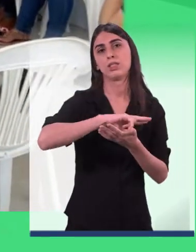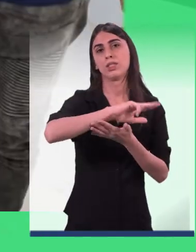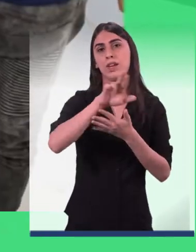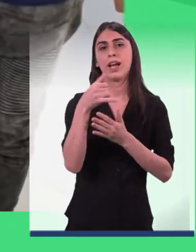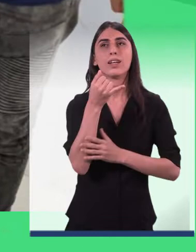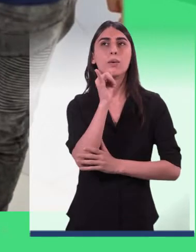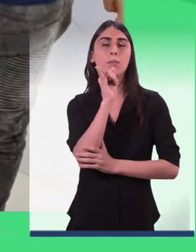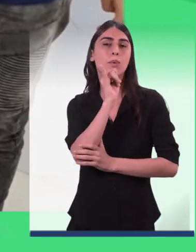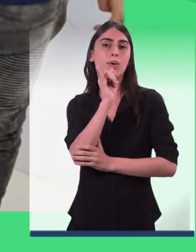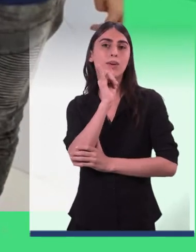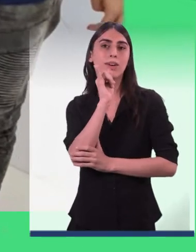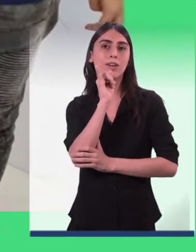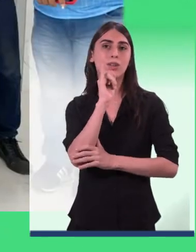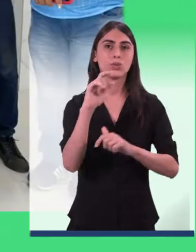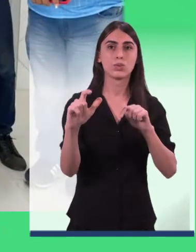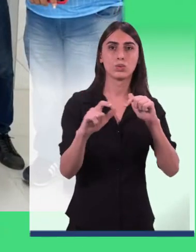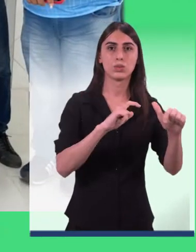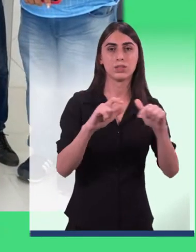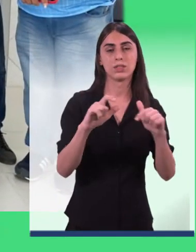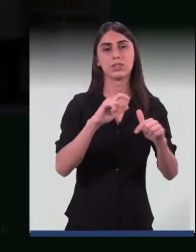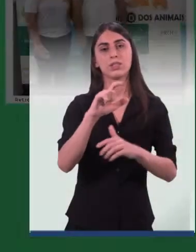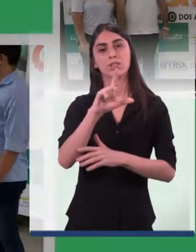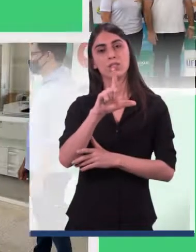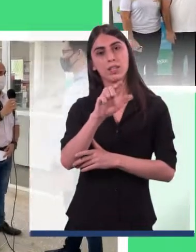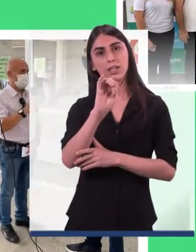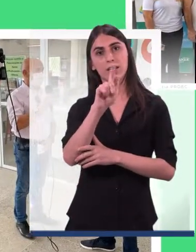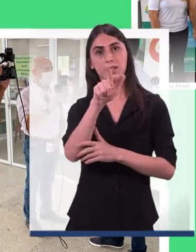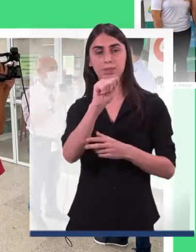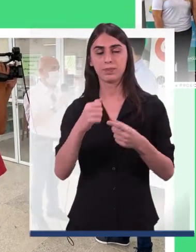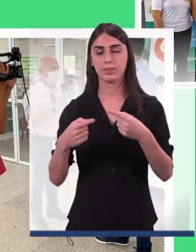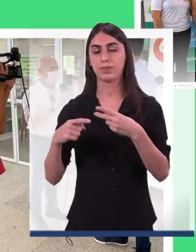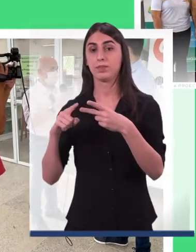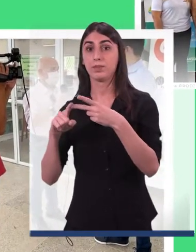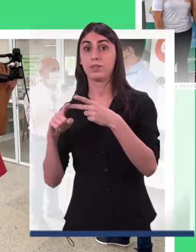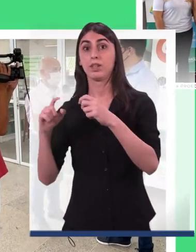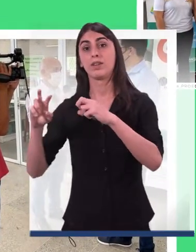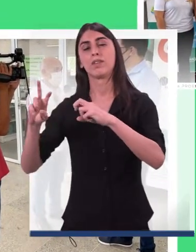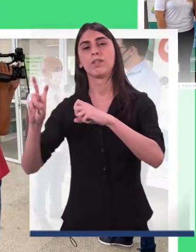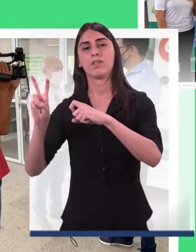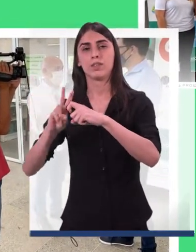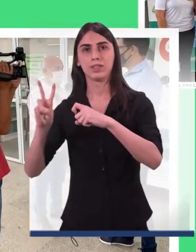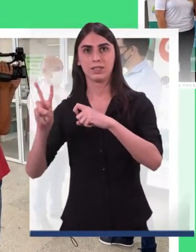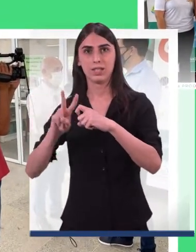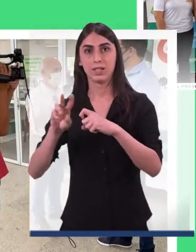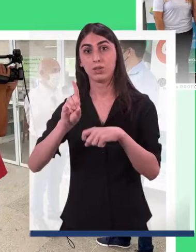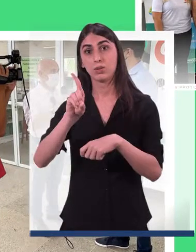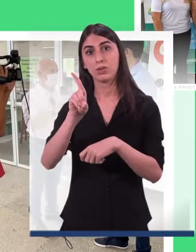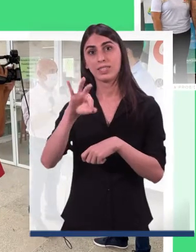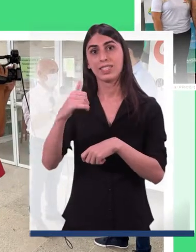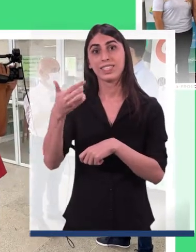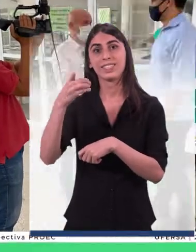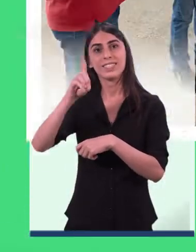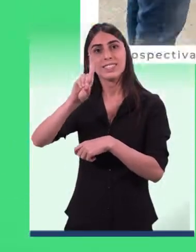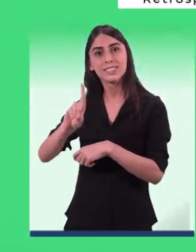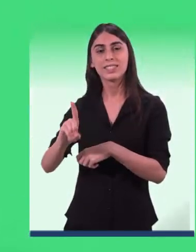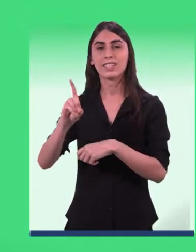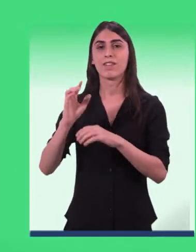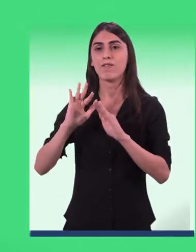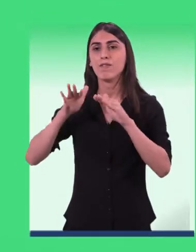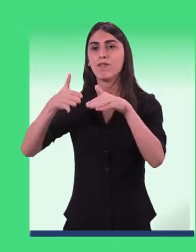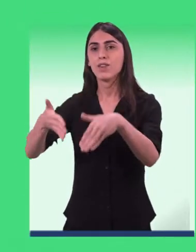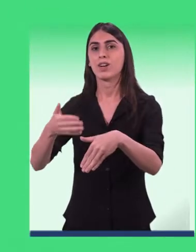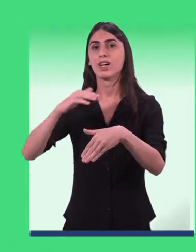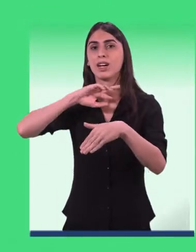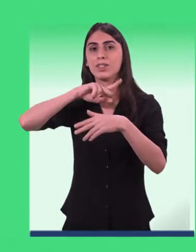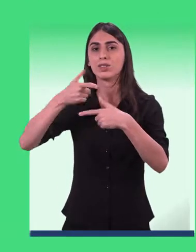como, por exemplo, os trabalhos realizados pelas ligas. Os alunos de veterinária promoveram o Dia D dos Animais, em que foram